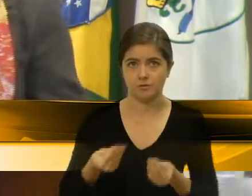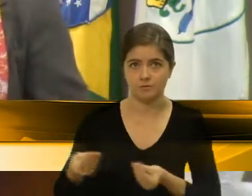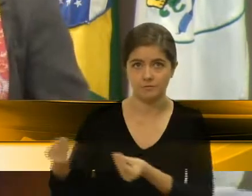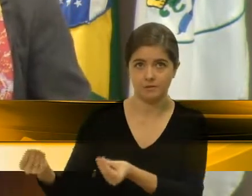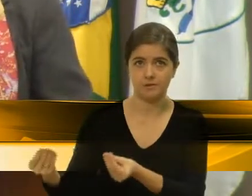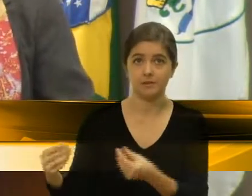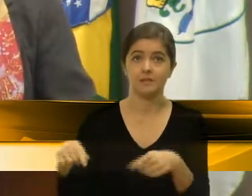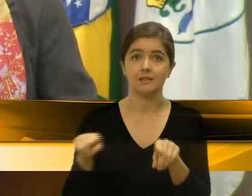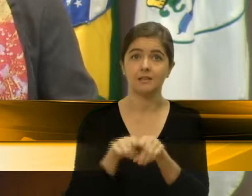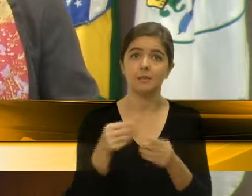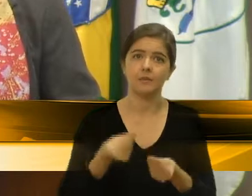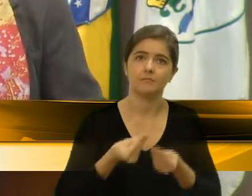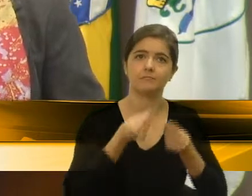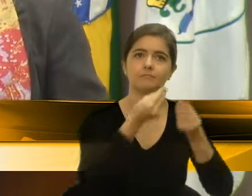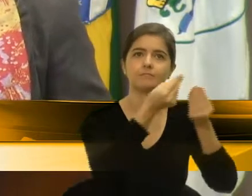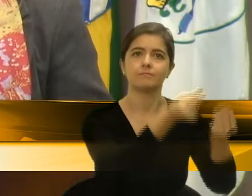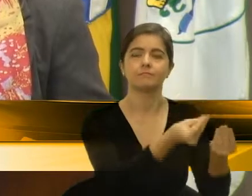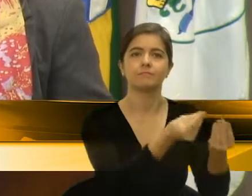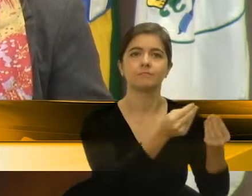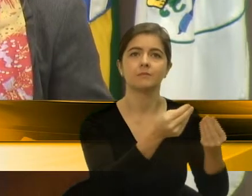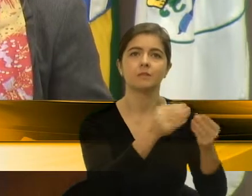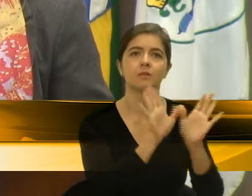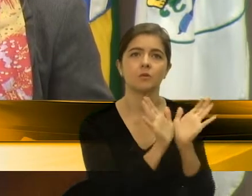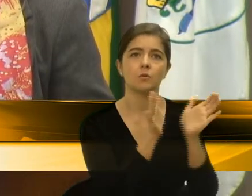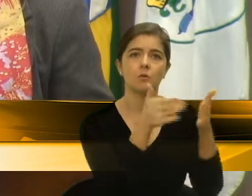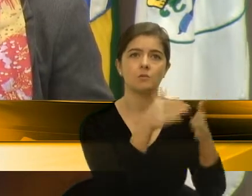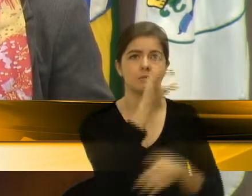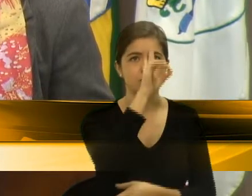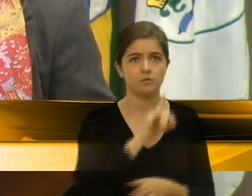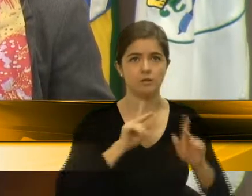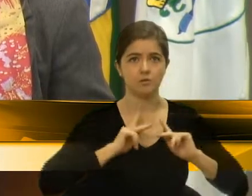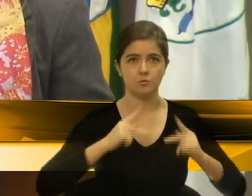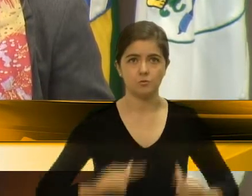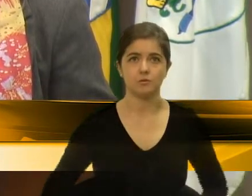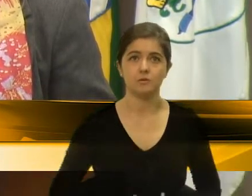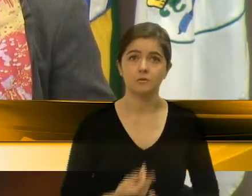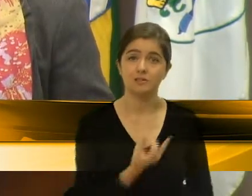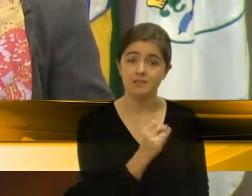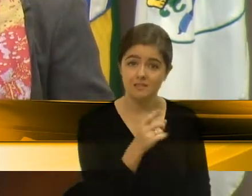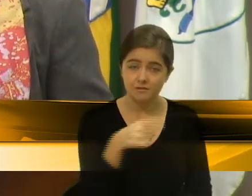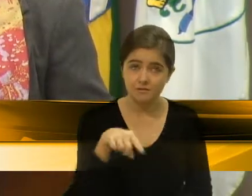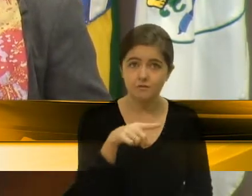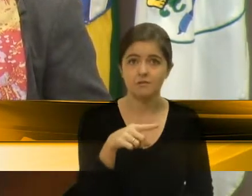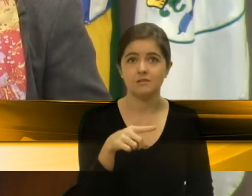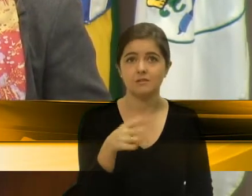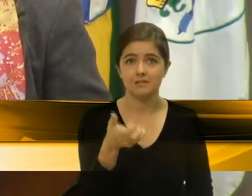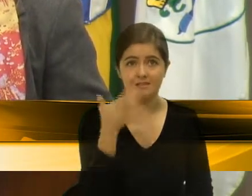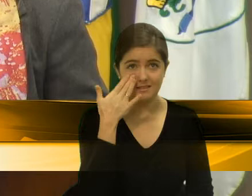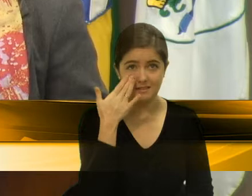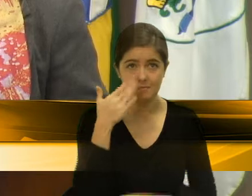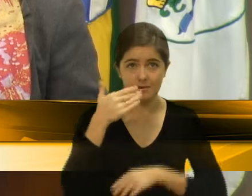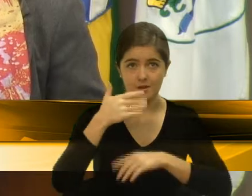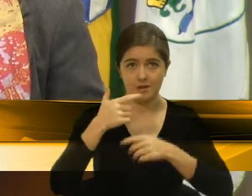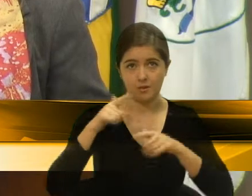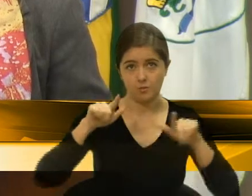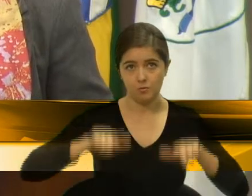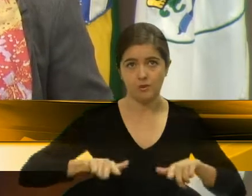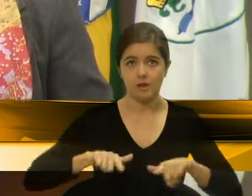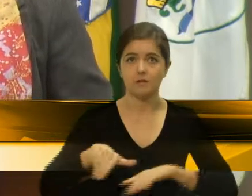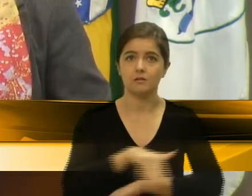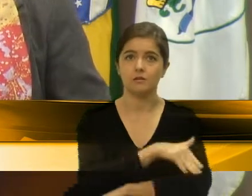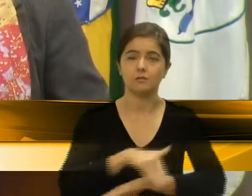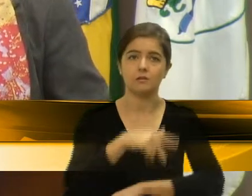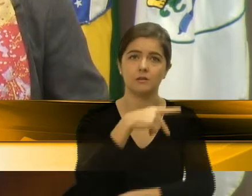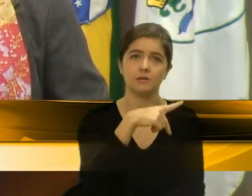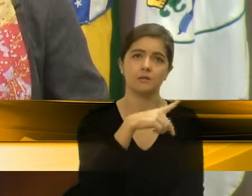um outro na Comissão de Direitos Humanos, e estamos a favor. Nosso espaço de referência é na Rua Pedro Tomazio, número 1031.